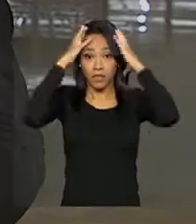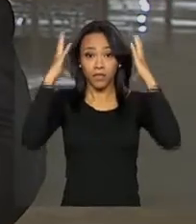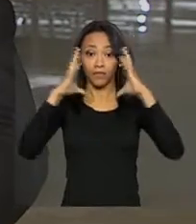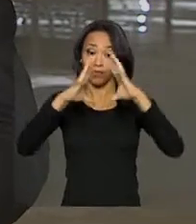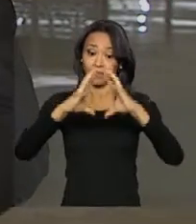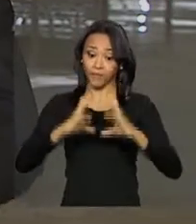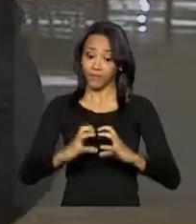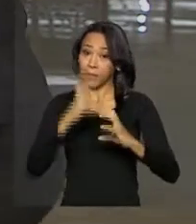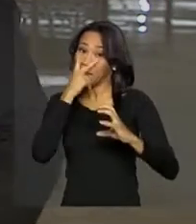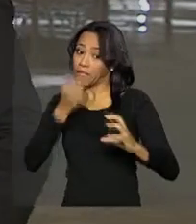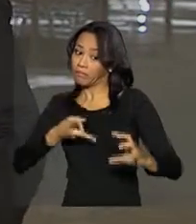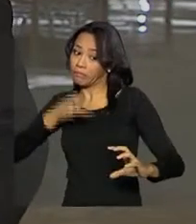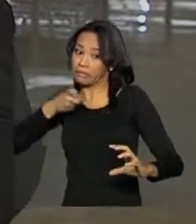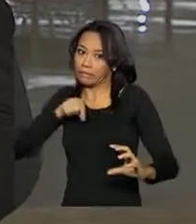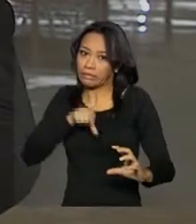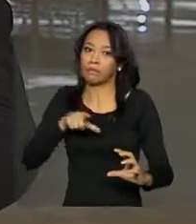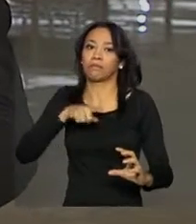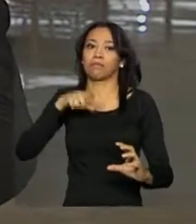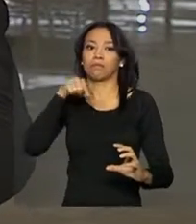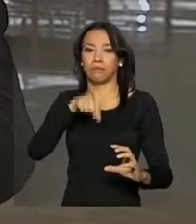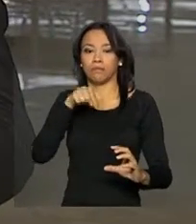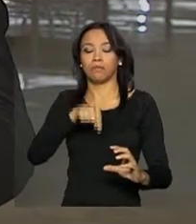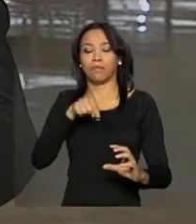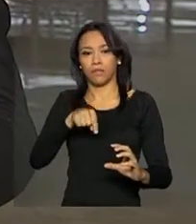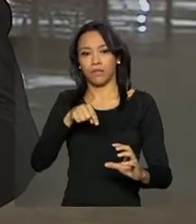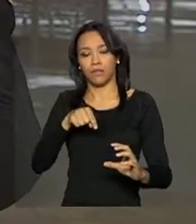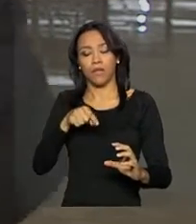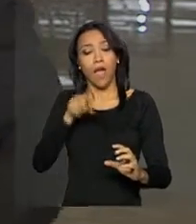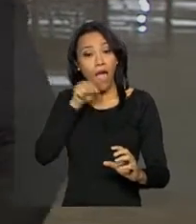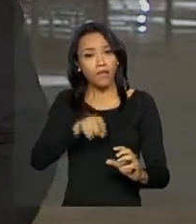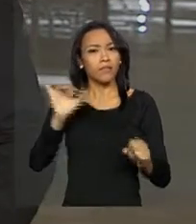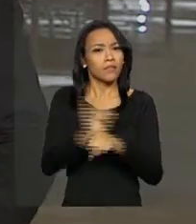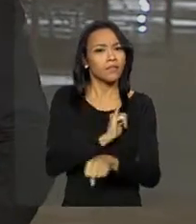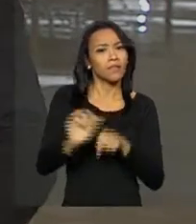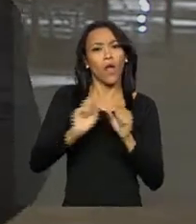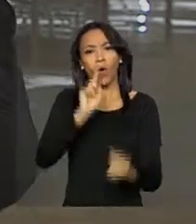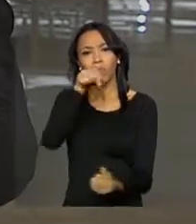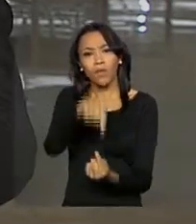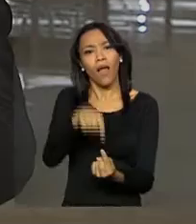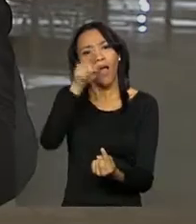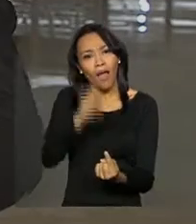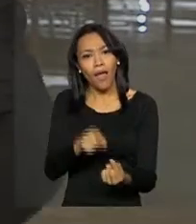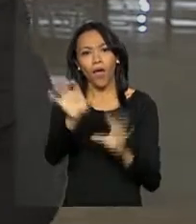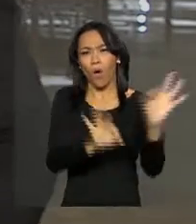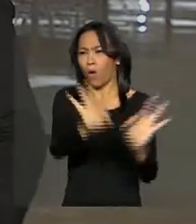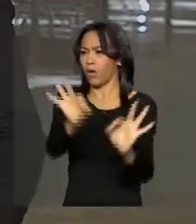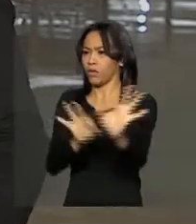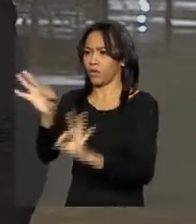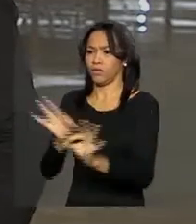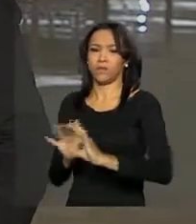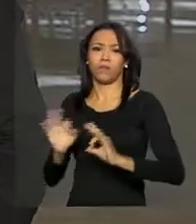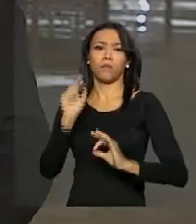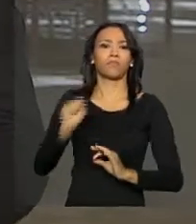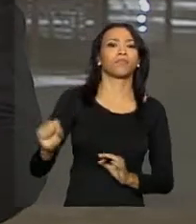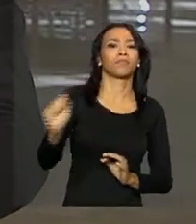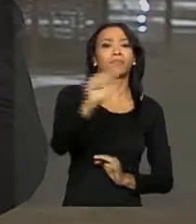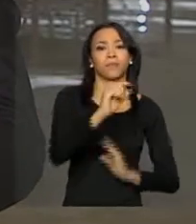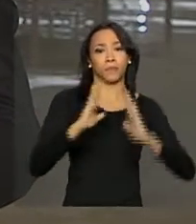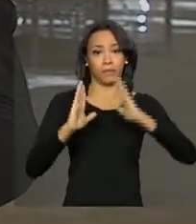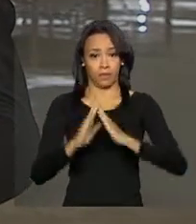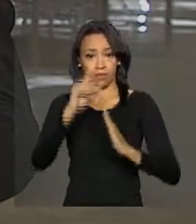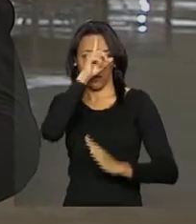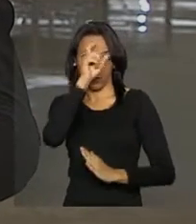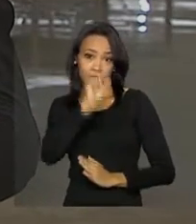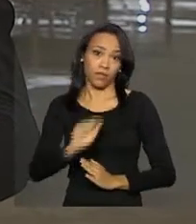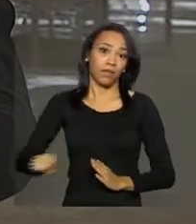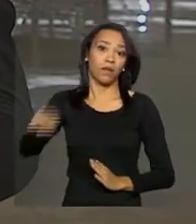suspeita de microcefalia. Essa estratégia visa otimizar a infraestrutura já disponível no sistema de saúde brasileiro